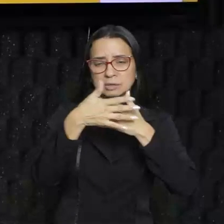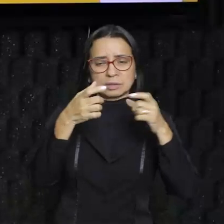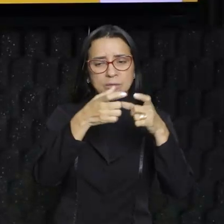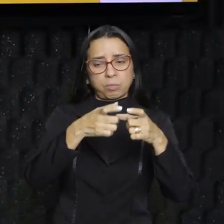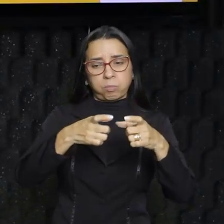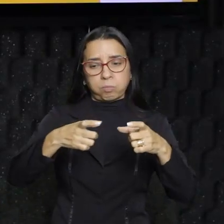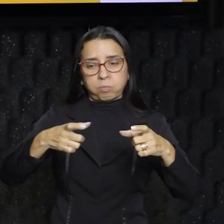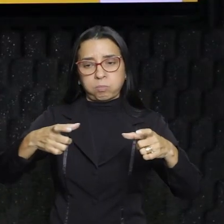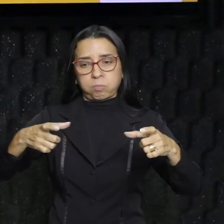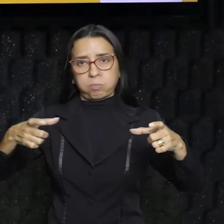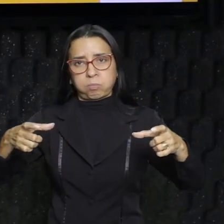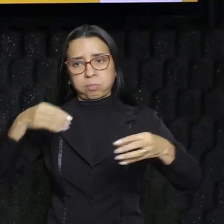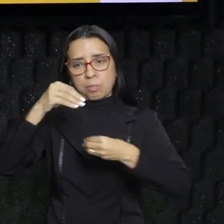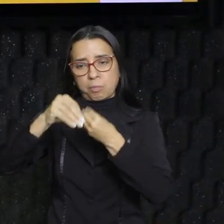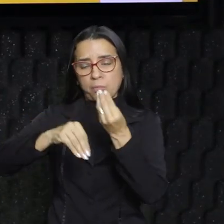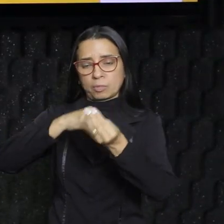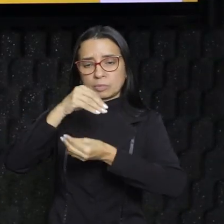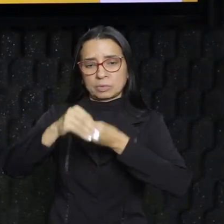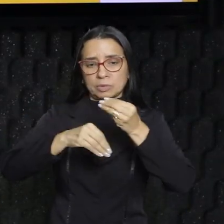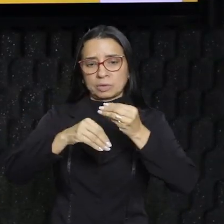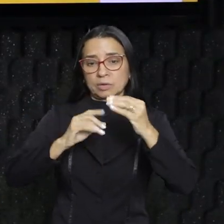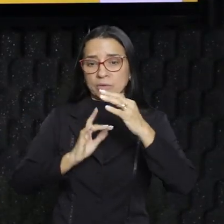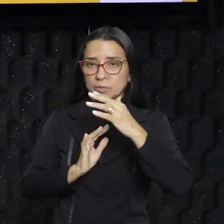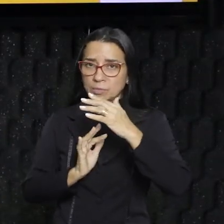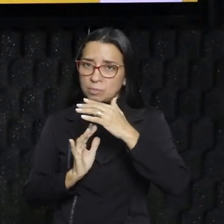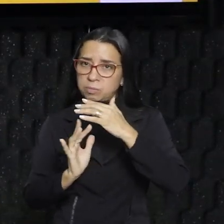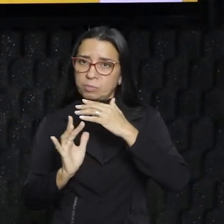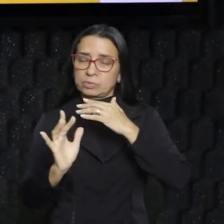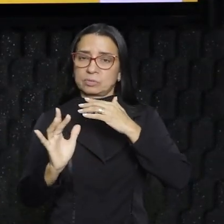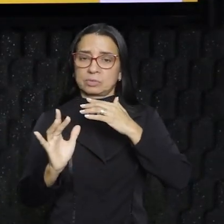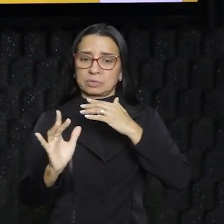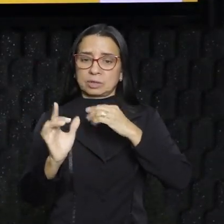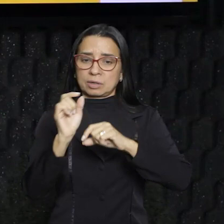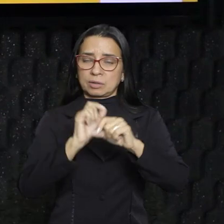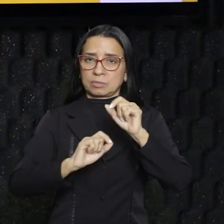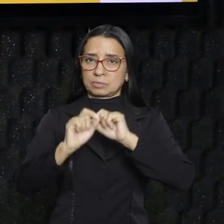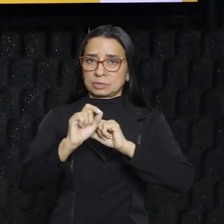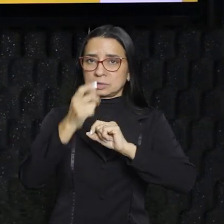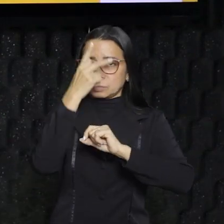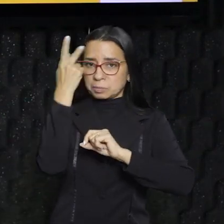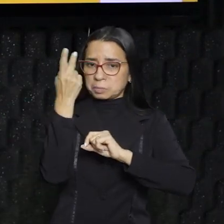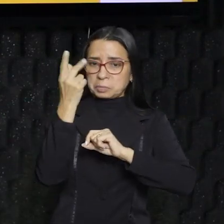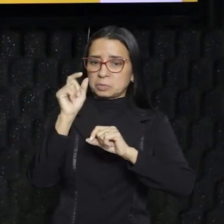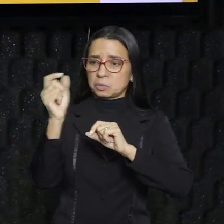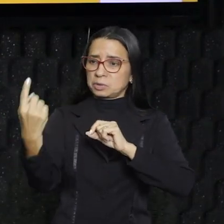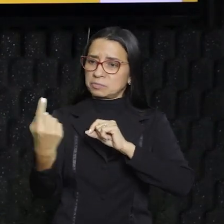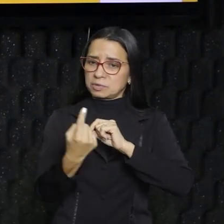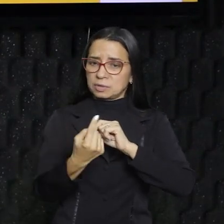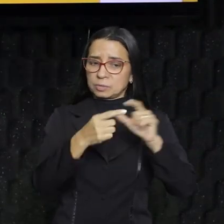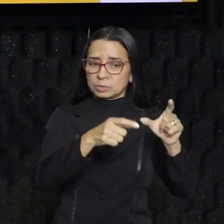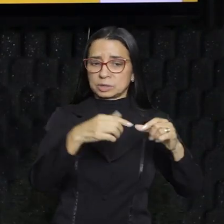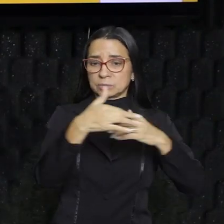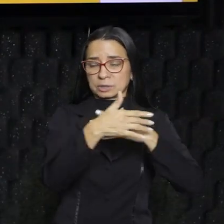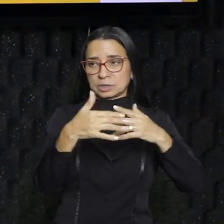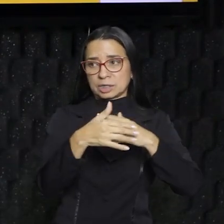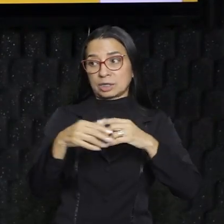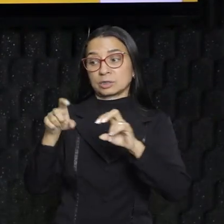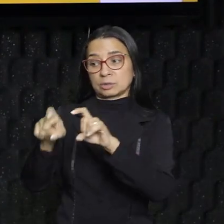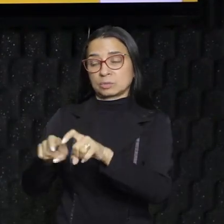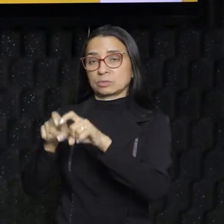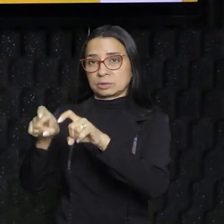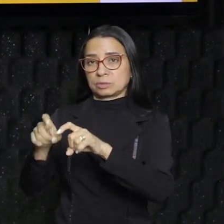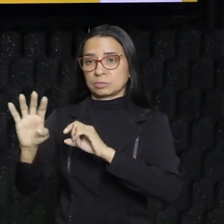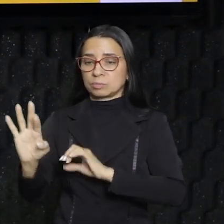desordenada. Foi o êxodo rural da população do campo que levou essas cidades a crescerem de forma desordenada? Sim, atrelado